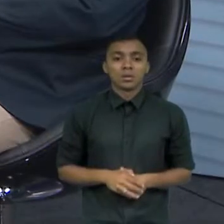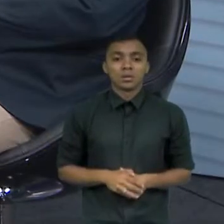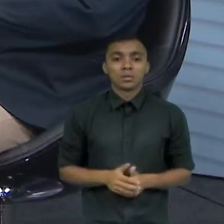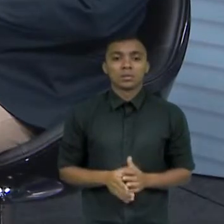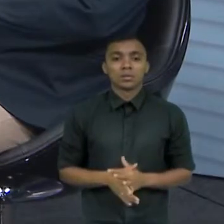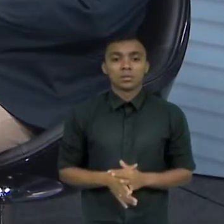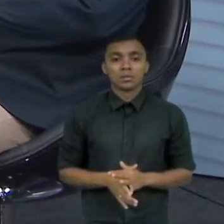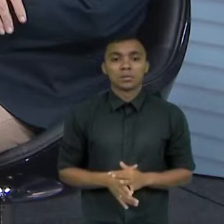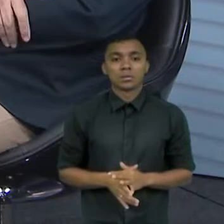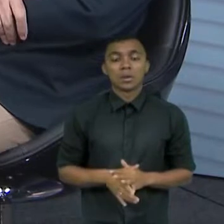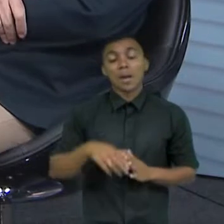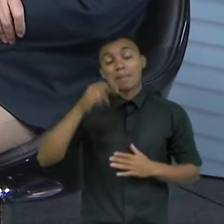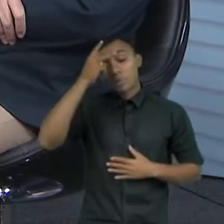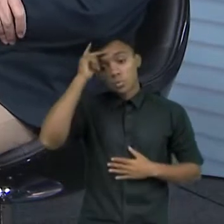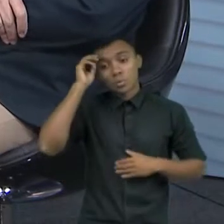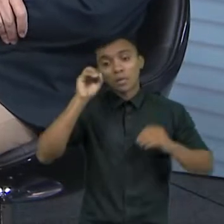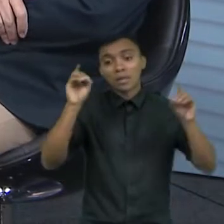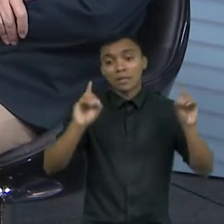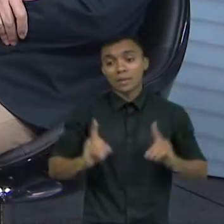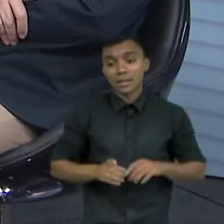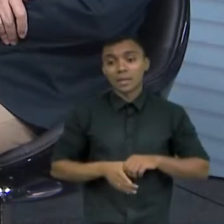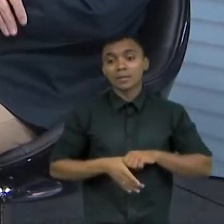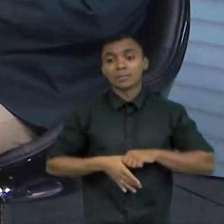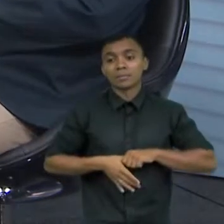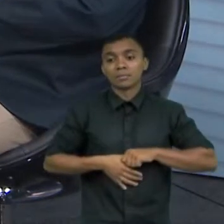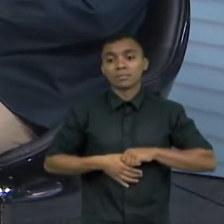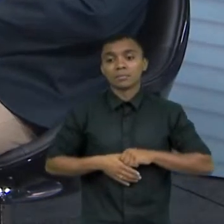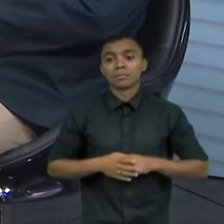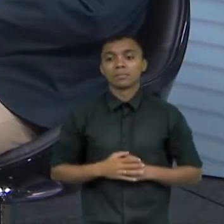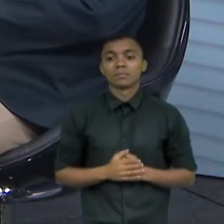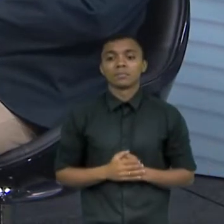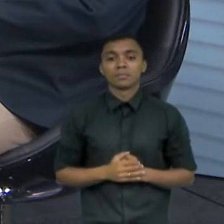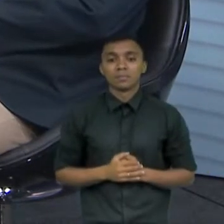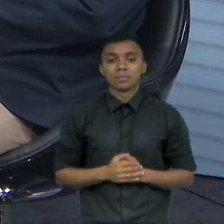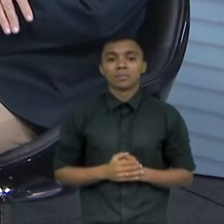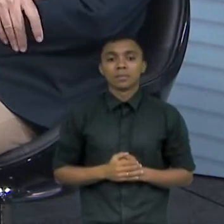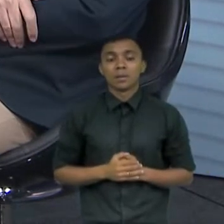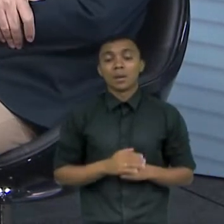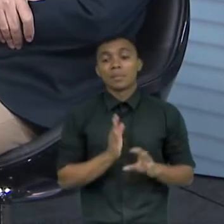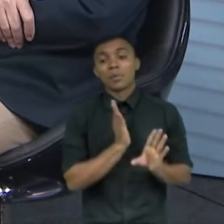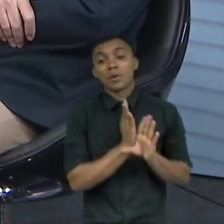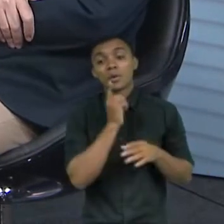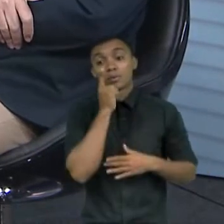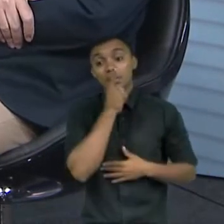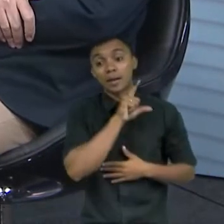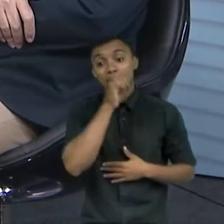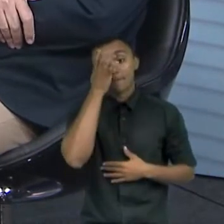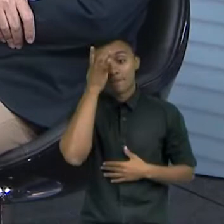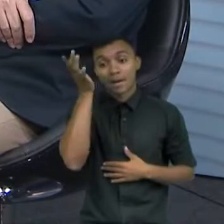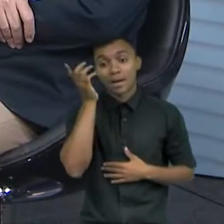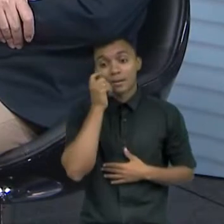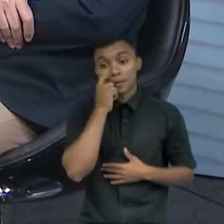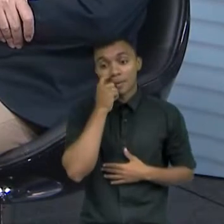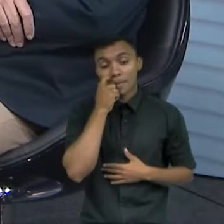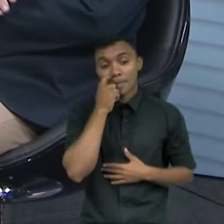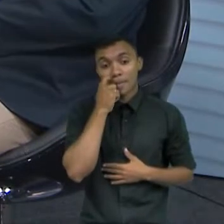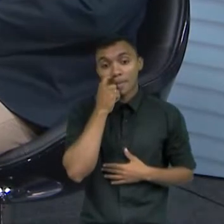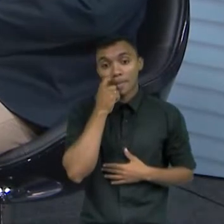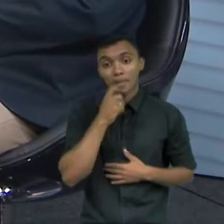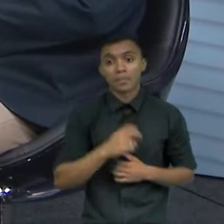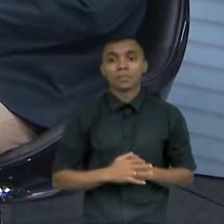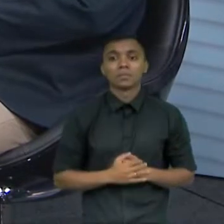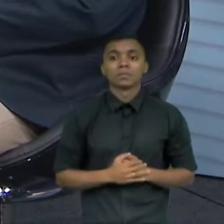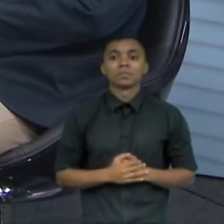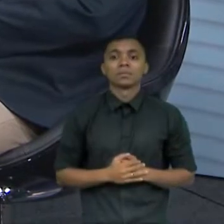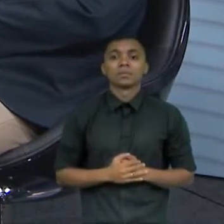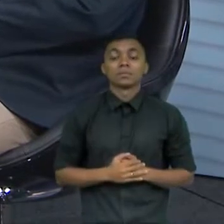de pessoa com deficiência é isso para a senhora ter a facilidade para ter o acesso para parar esse